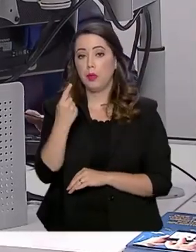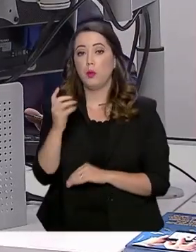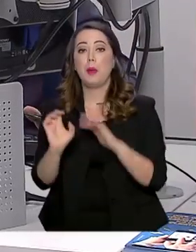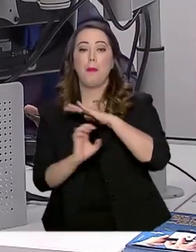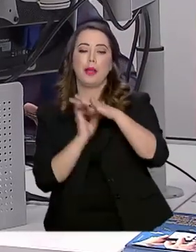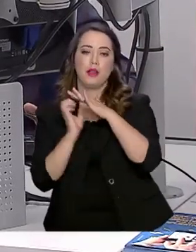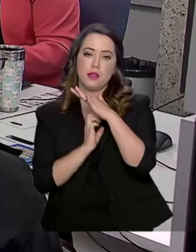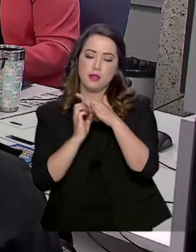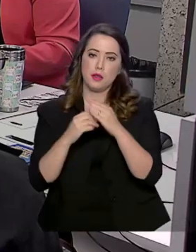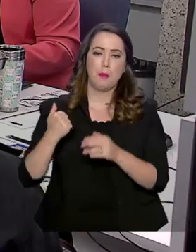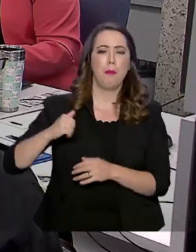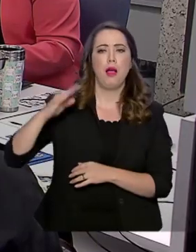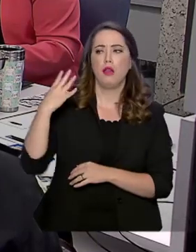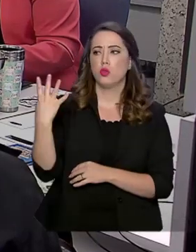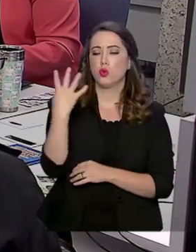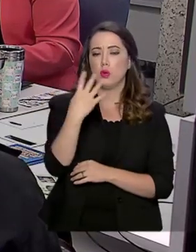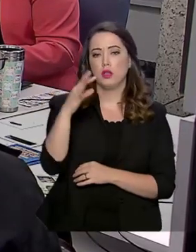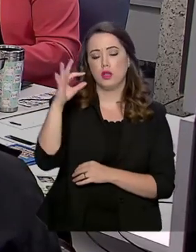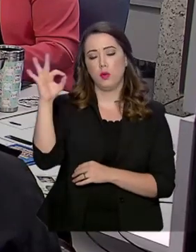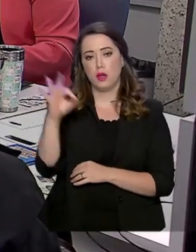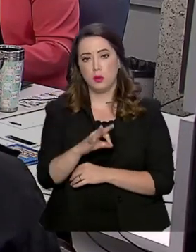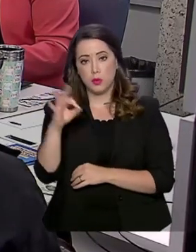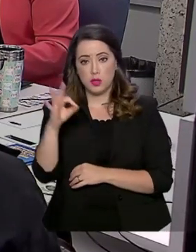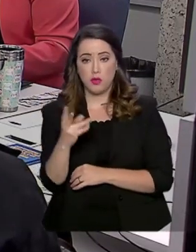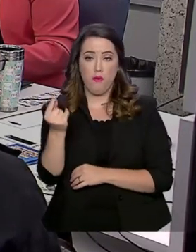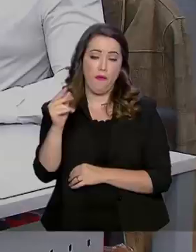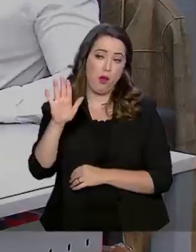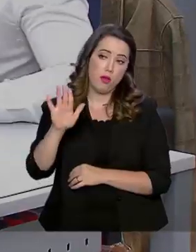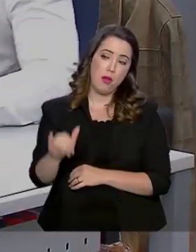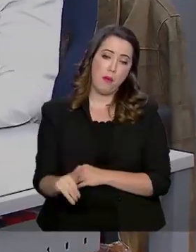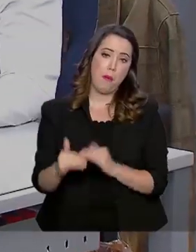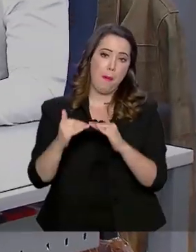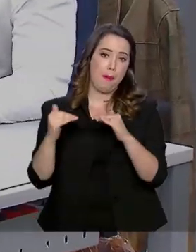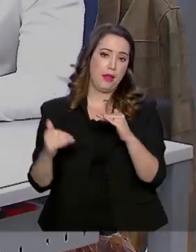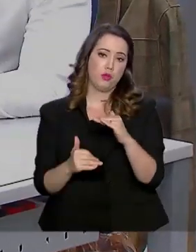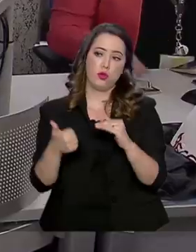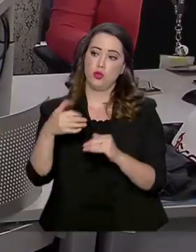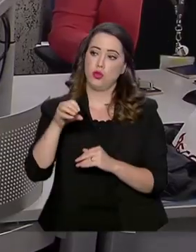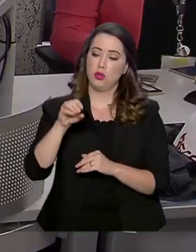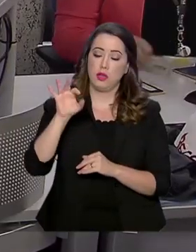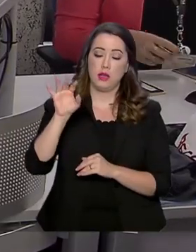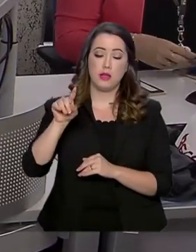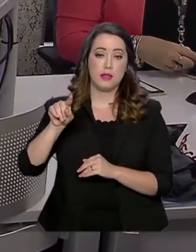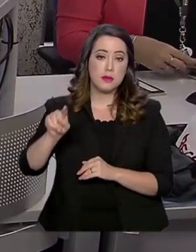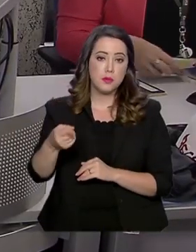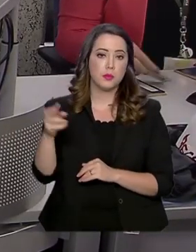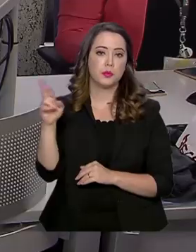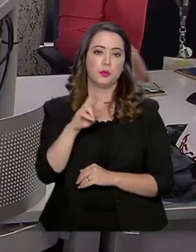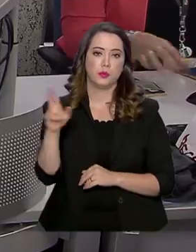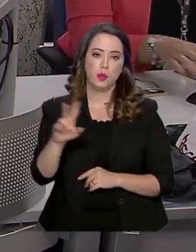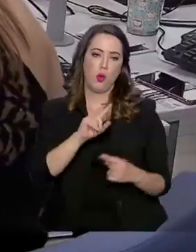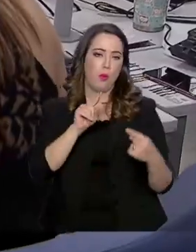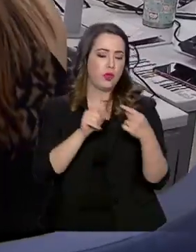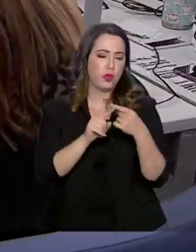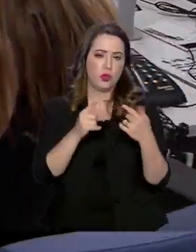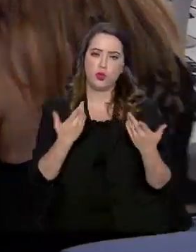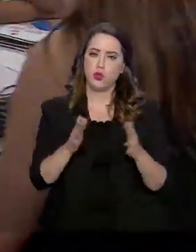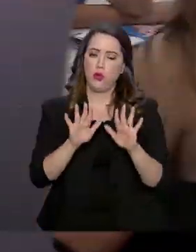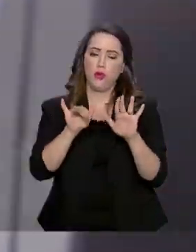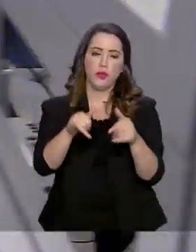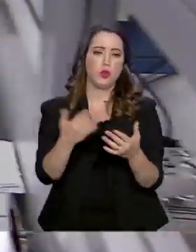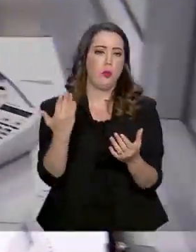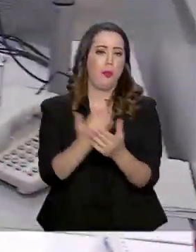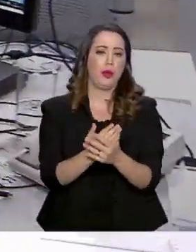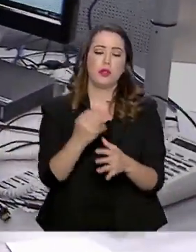44% vão poder pagar à vista com valores inferiores a 10 mil reais. Essa iniciativa tem como objetivo encerrar